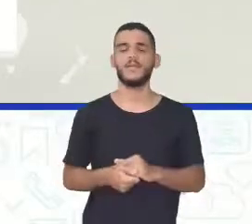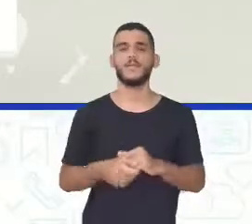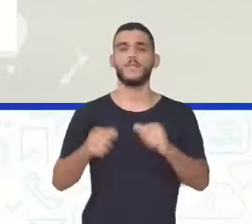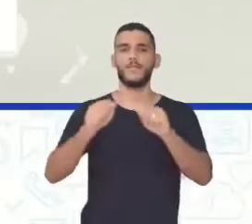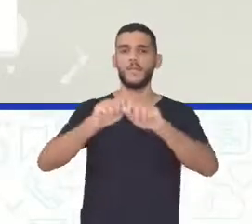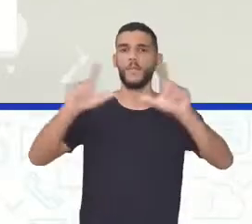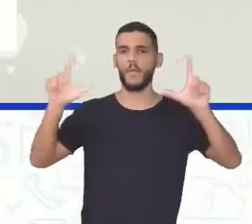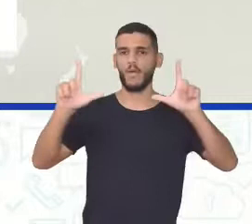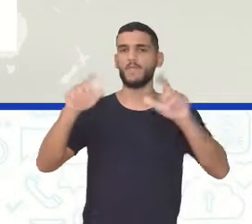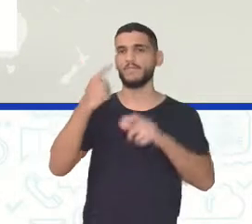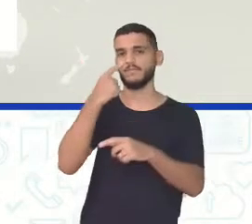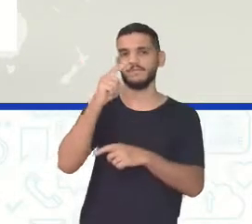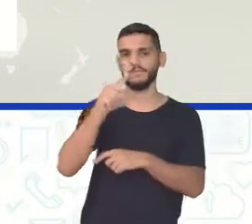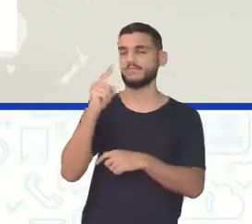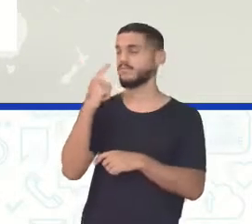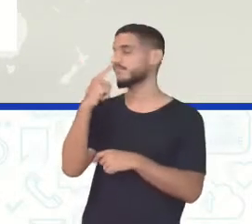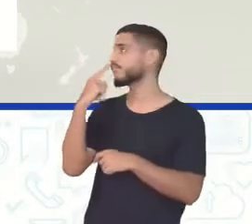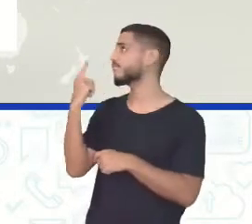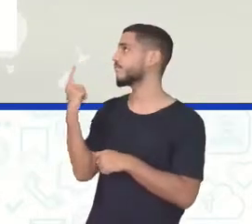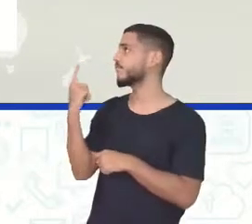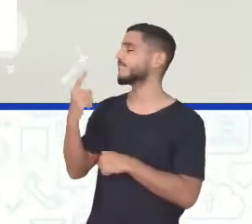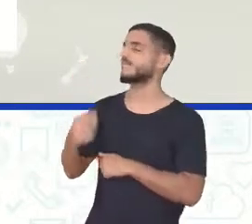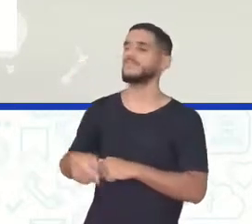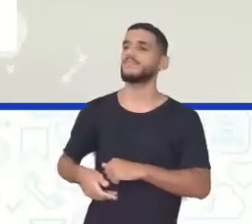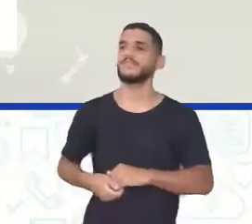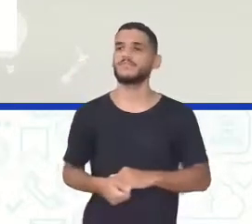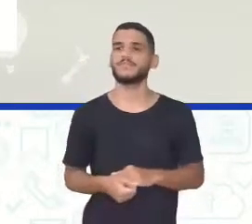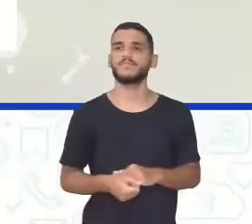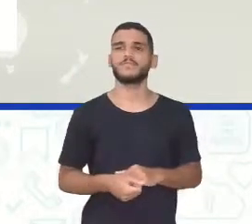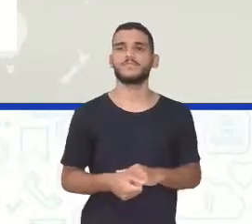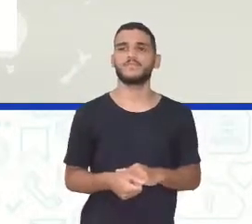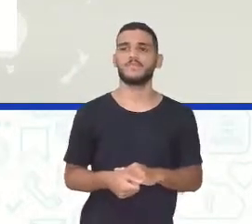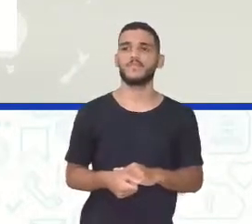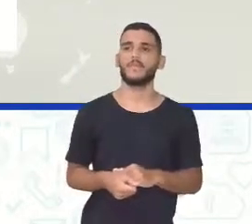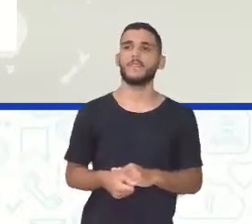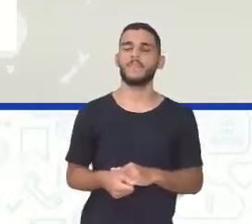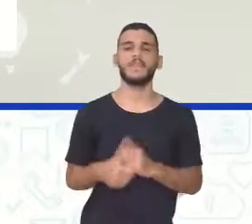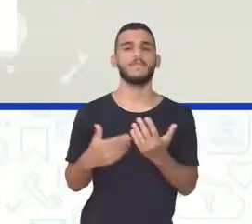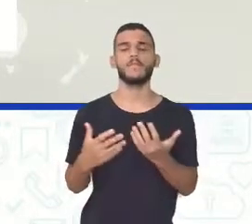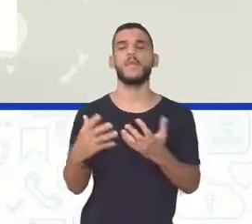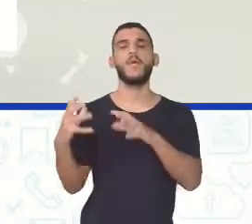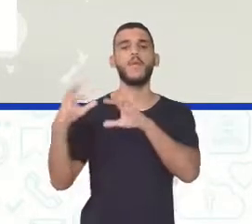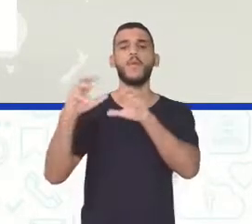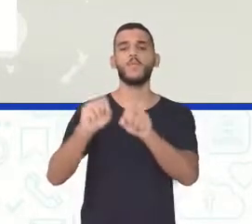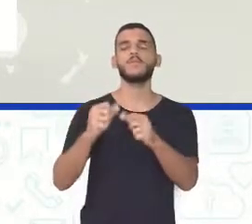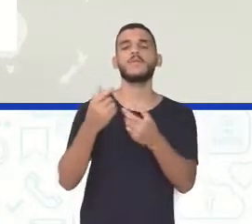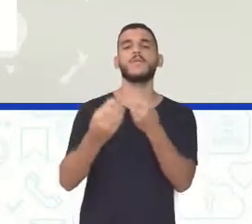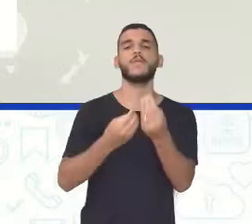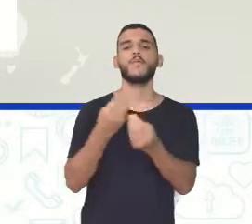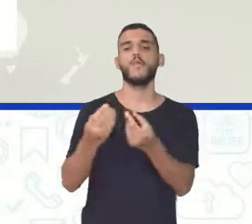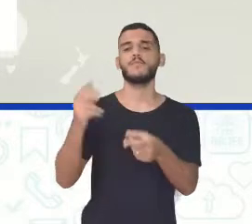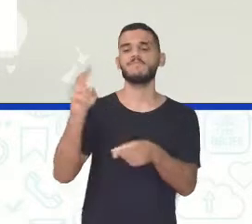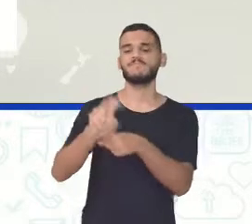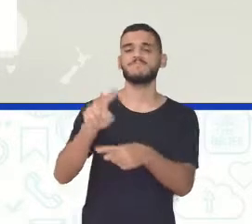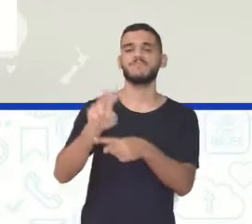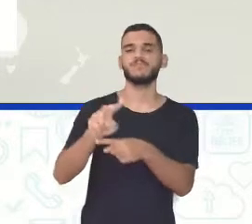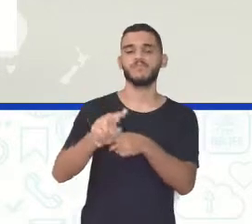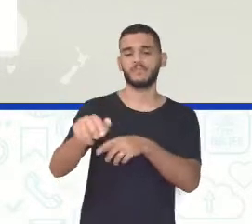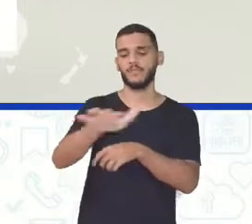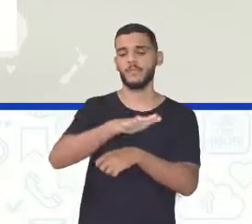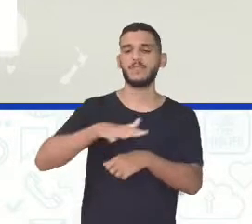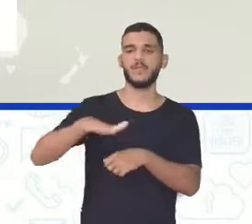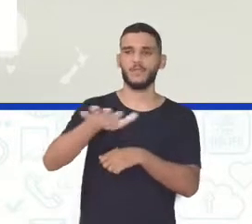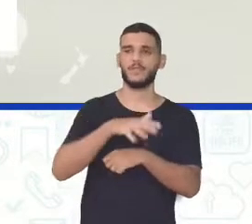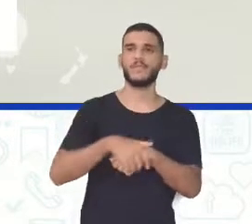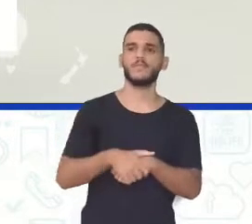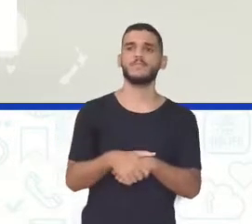Cheia Juninho Play ou é Jonas? Ó Colonização e ocupação territorial Olha